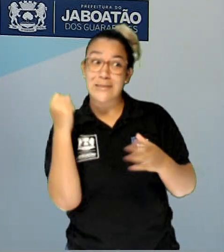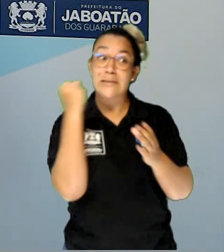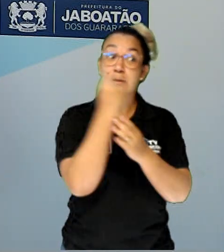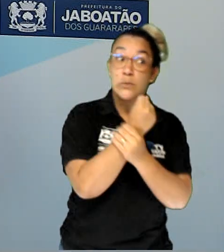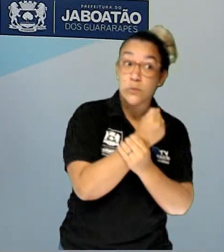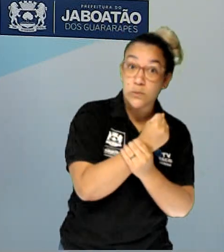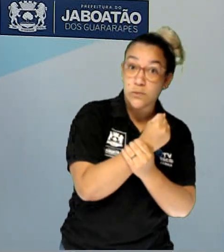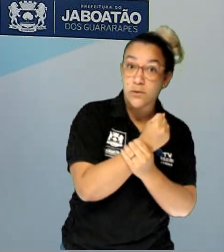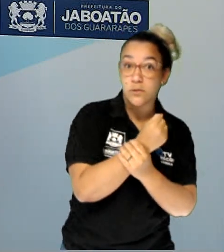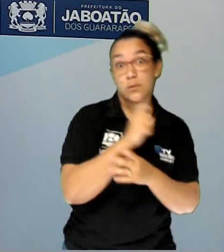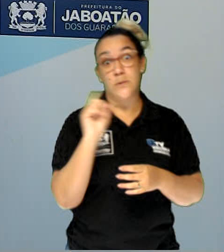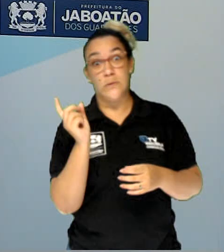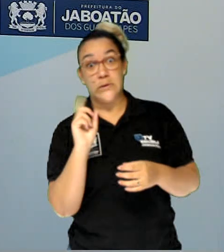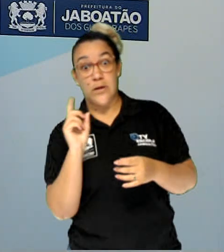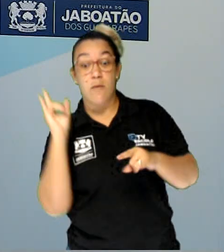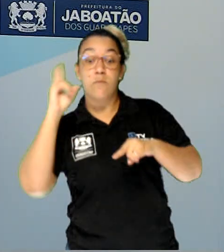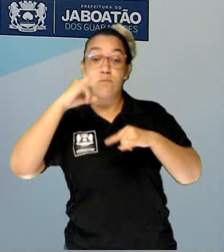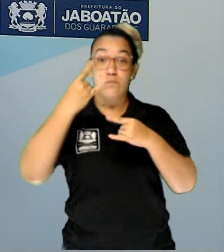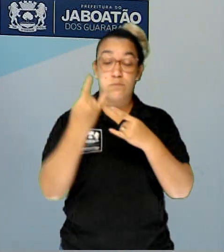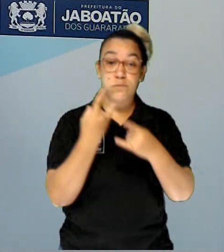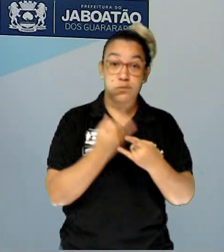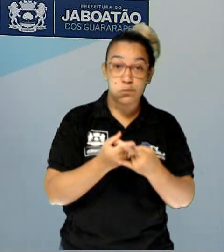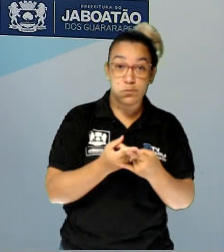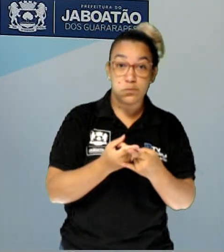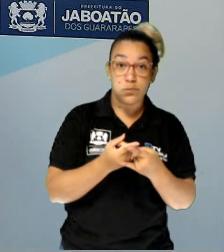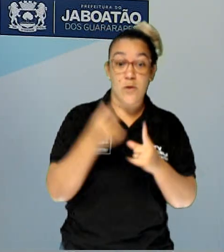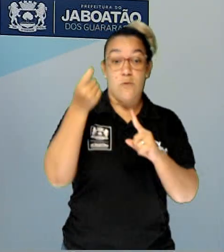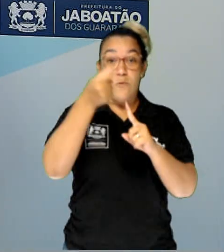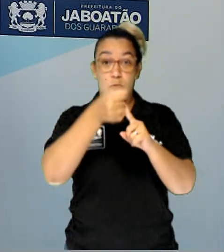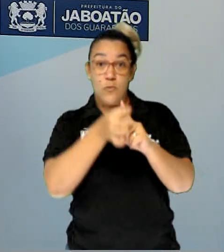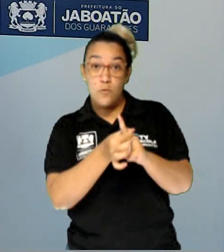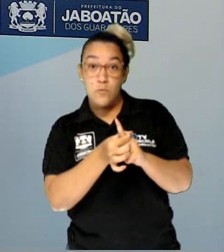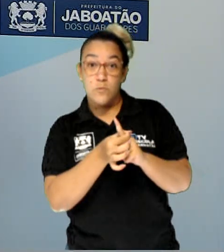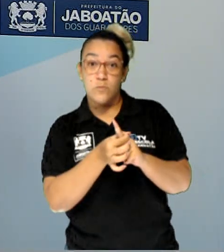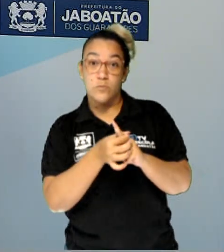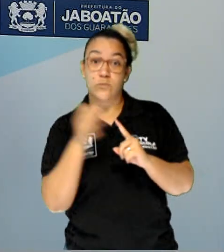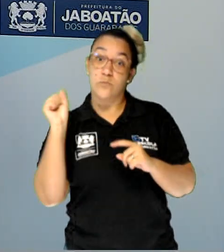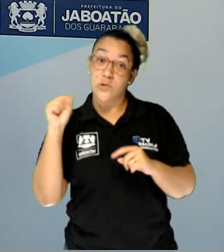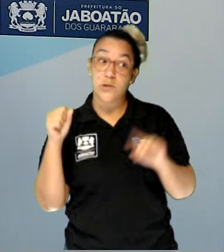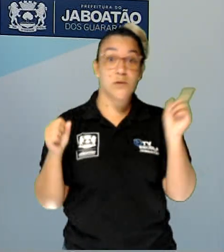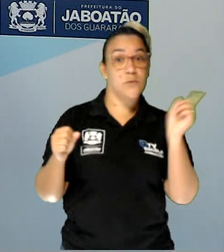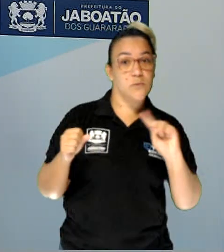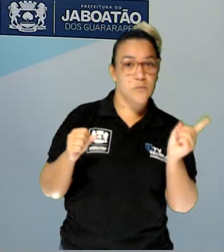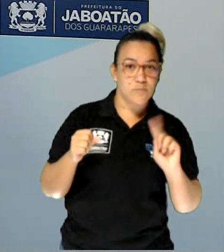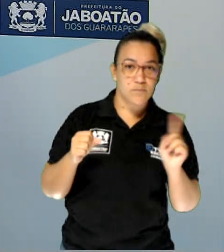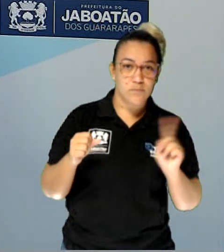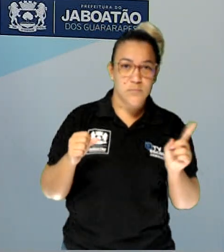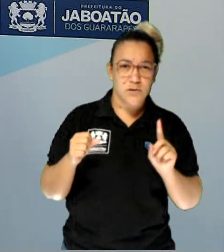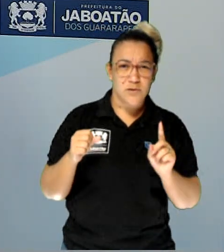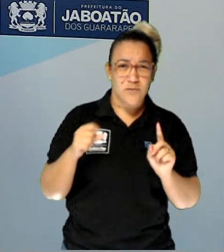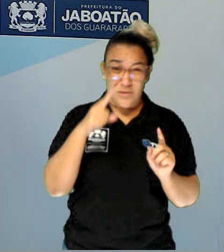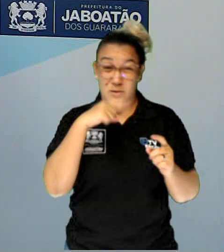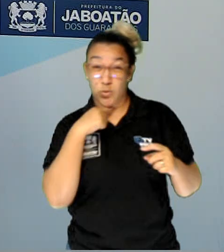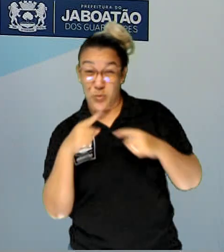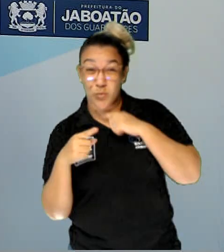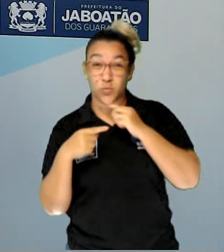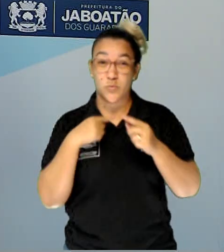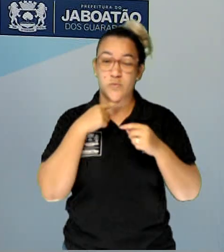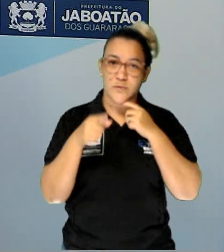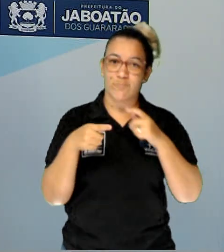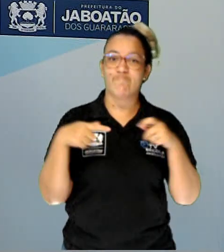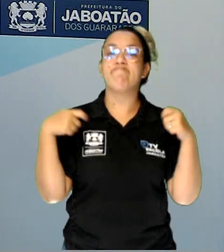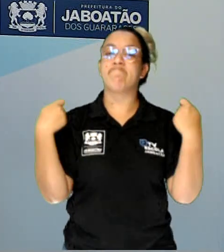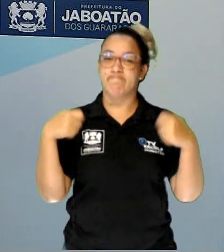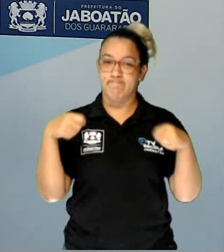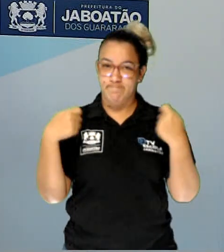São feitas com camisinha, com preservativo? Caso não, caso haja dúvidas, aí realmente